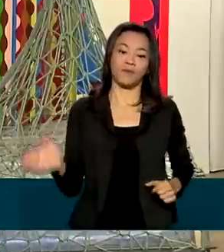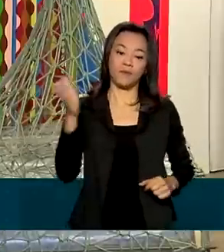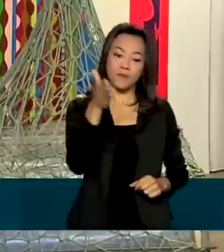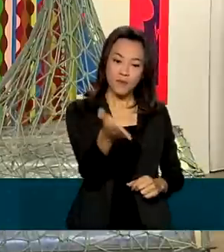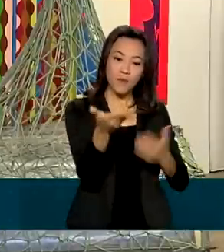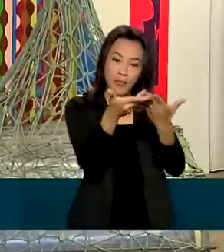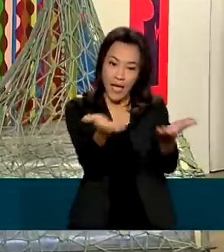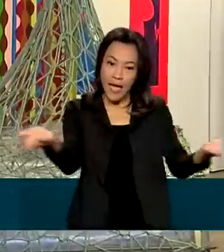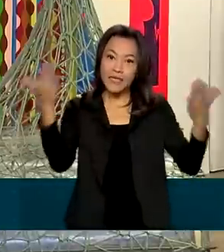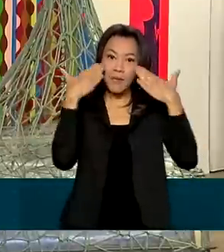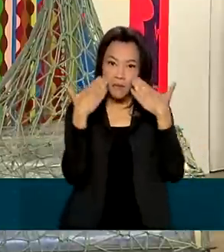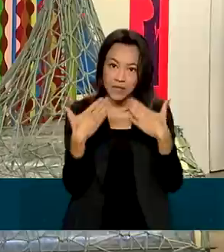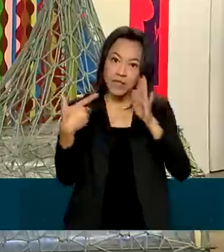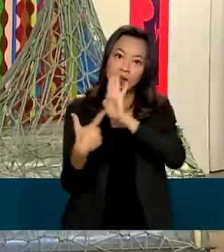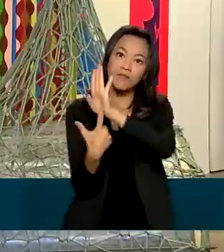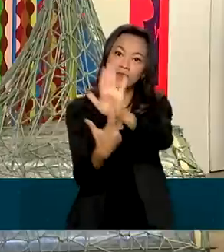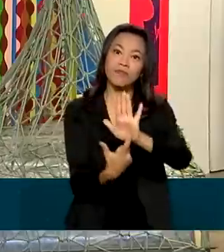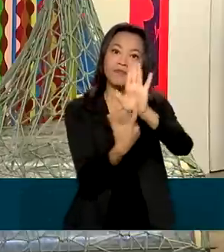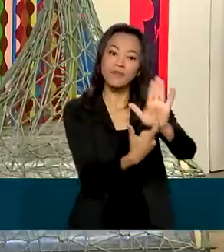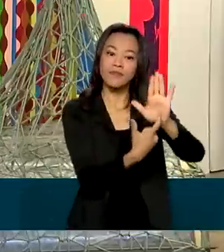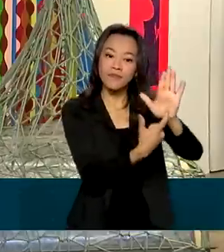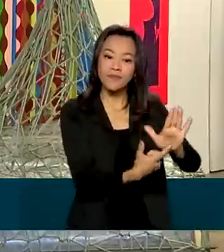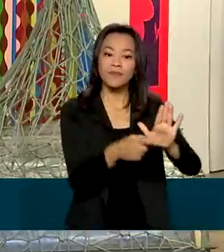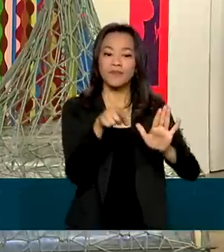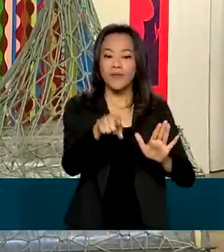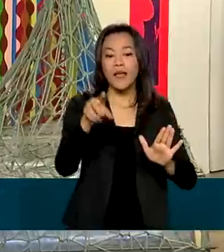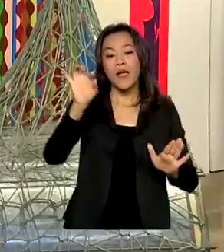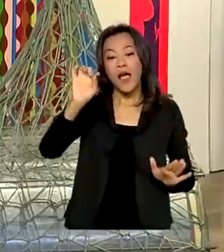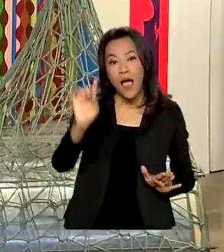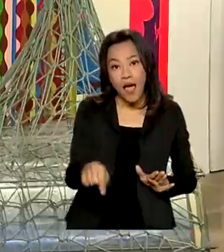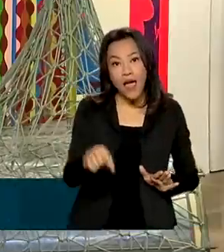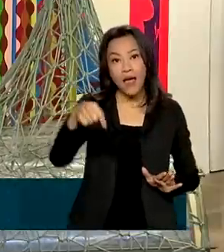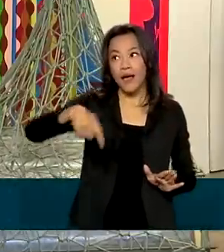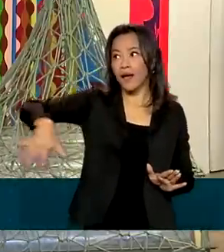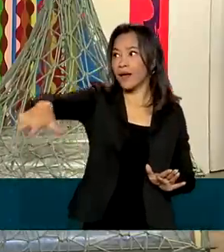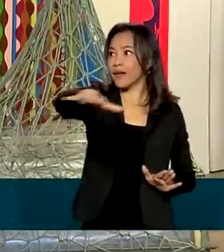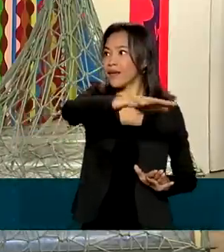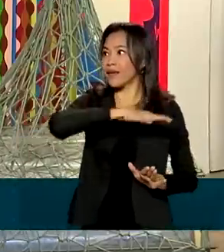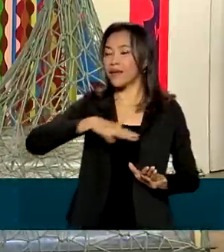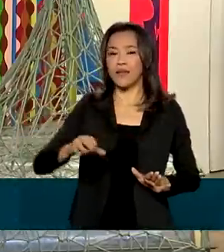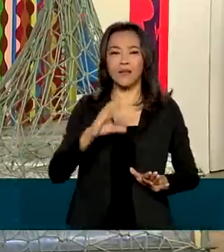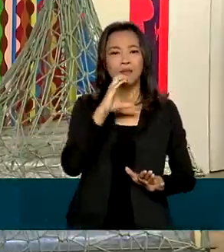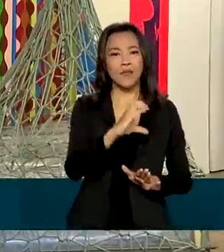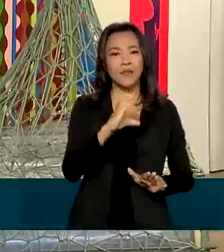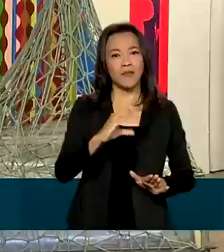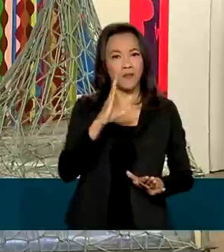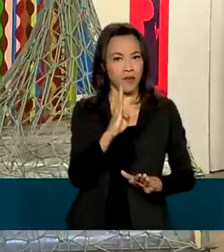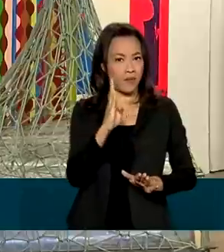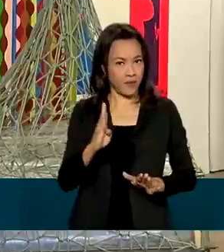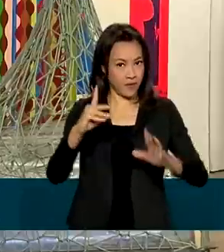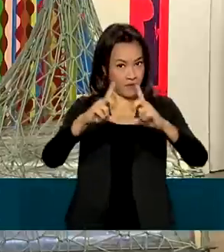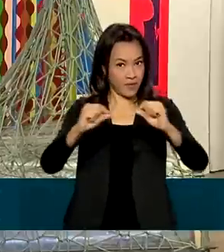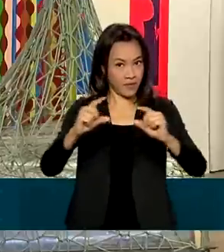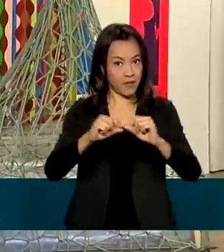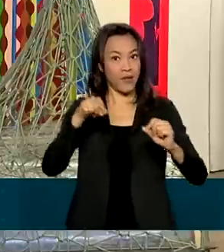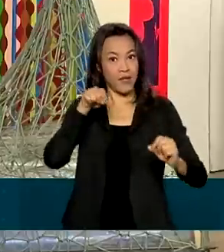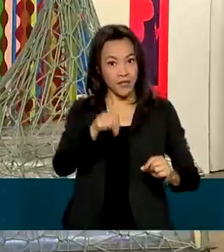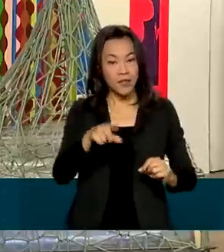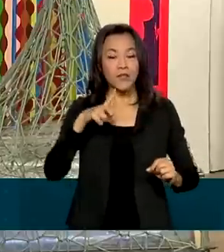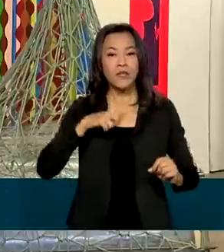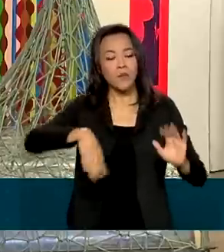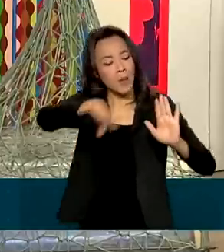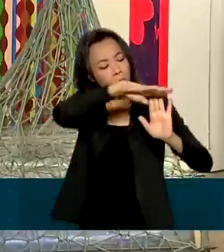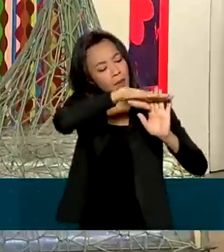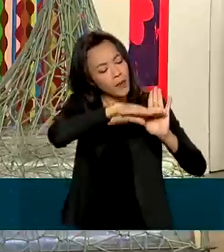Brasilidade Pós-modernismo é só uma das atrações aqui do Centro Cultural Banco do Brasil e ela faz parte de uma